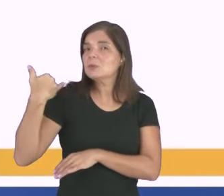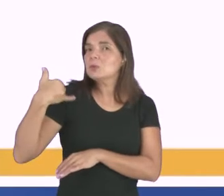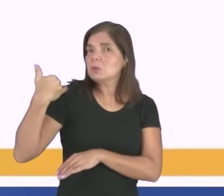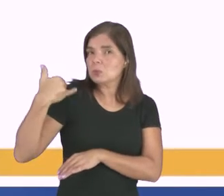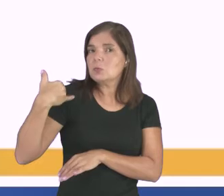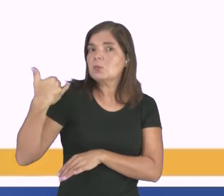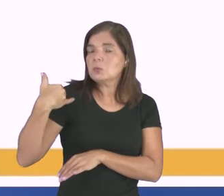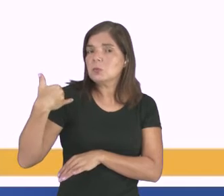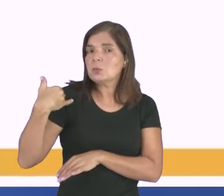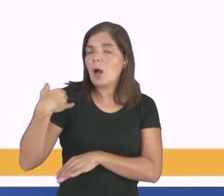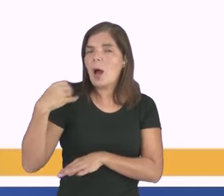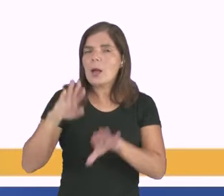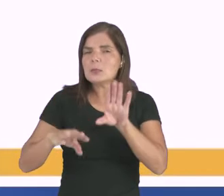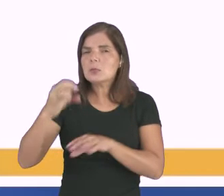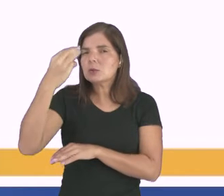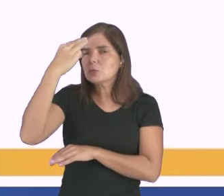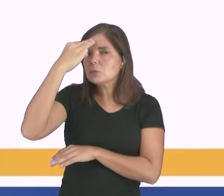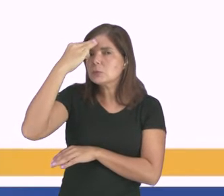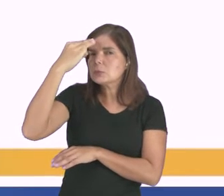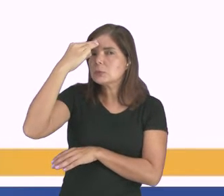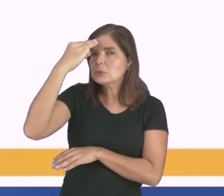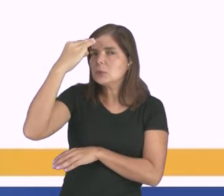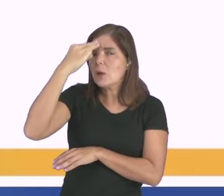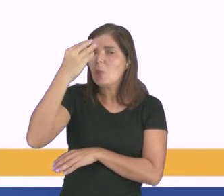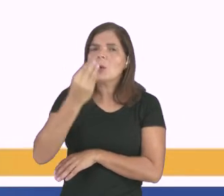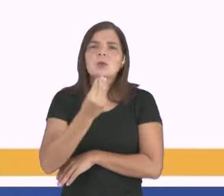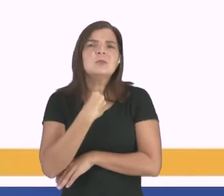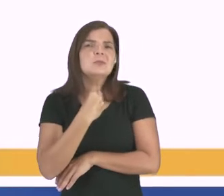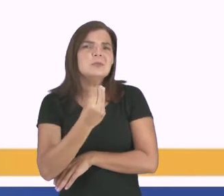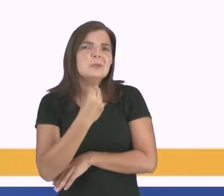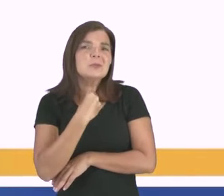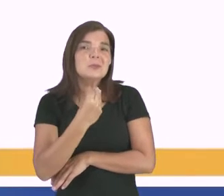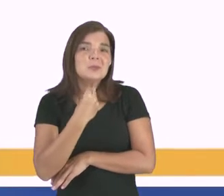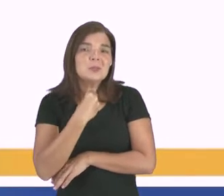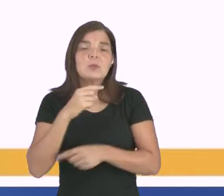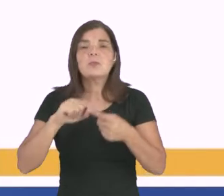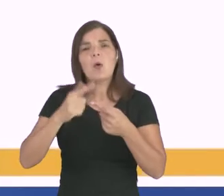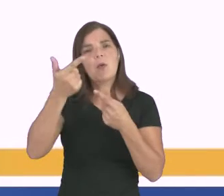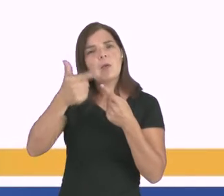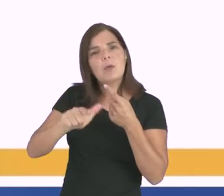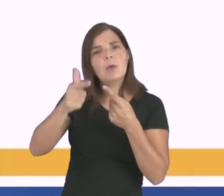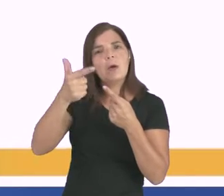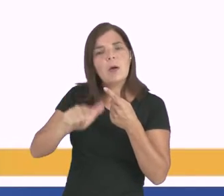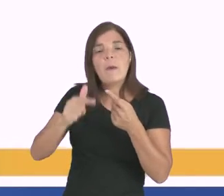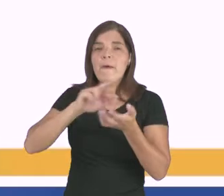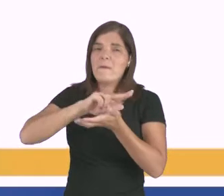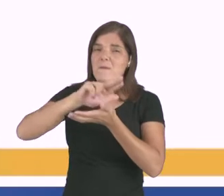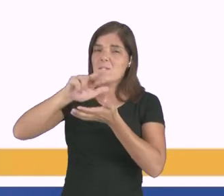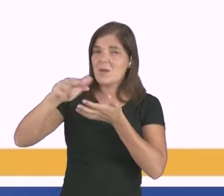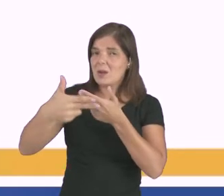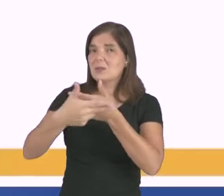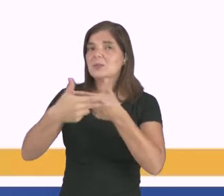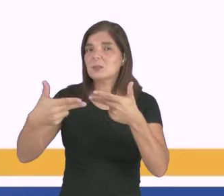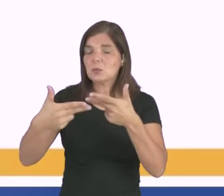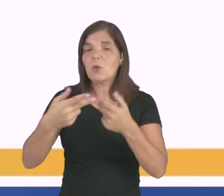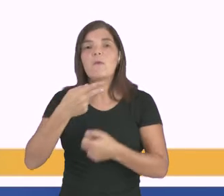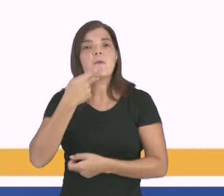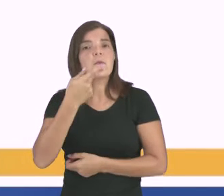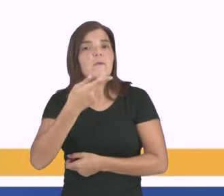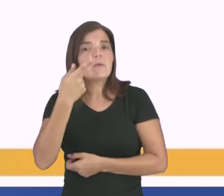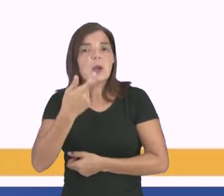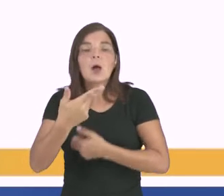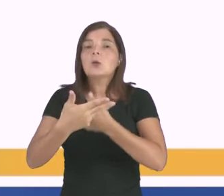a mente já um pouco fraca, ou seja, então elas vão repetir várias vezes, elas vão falar